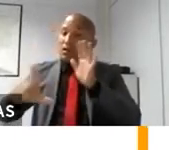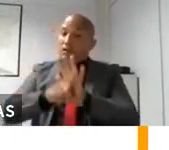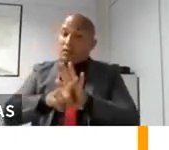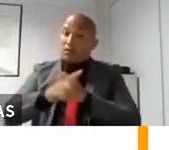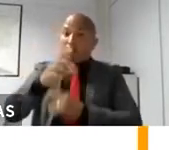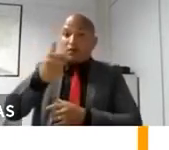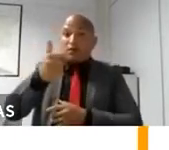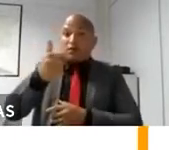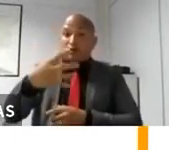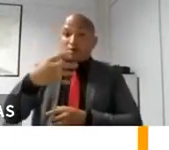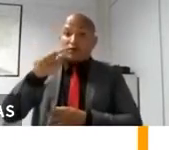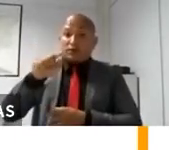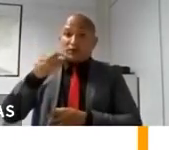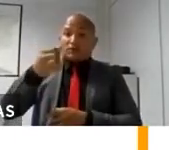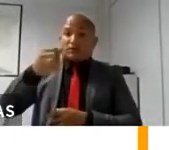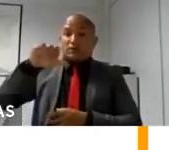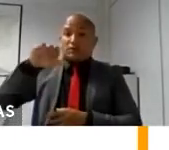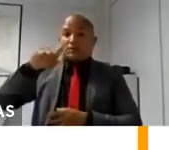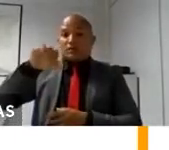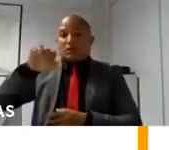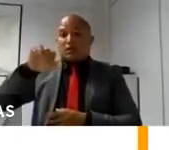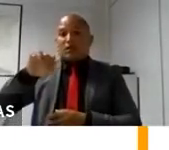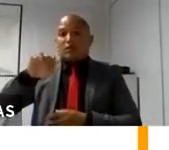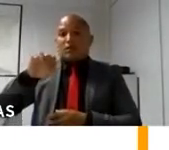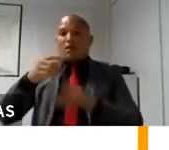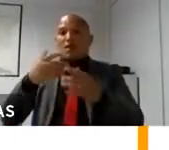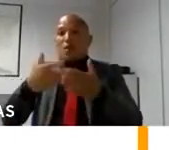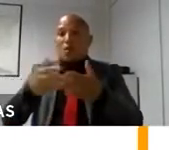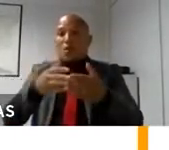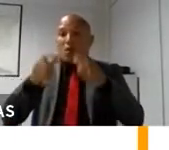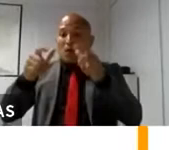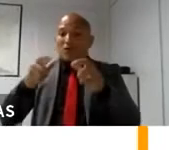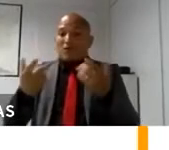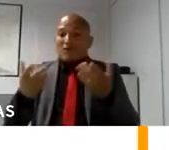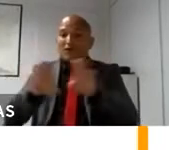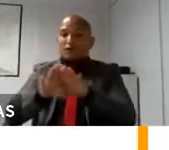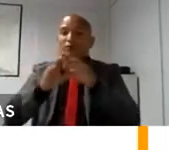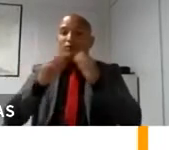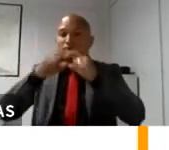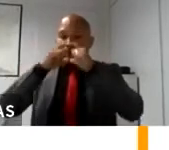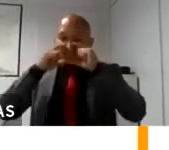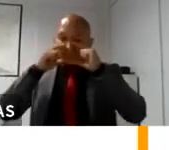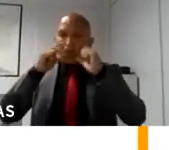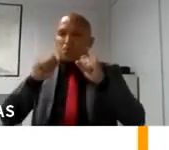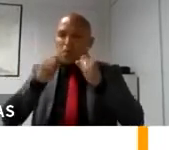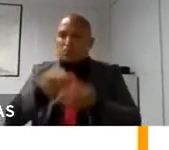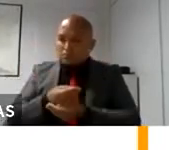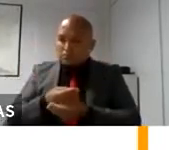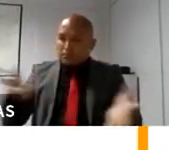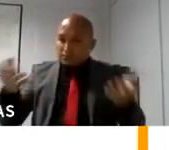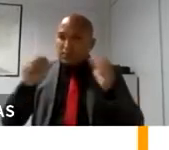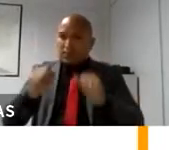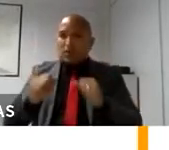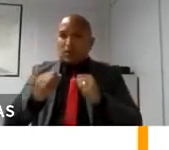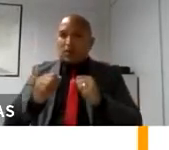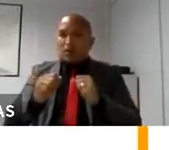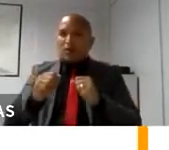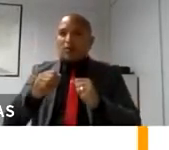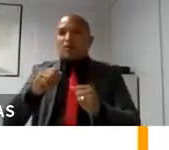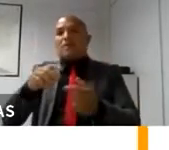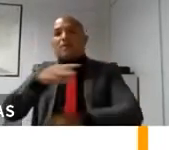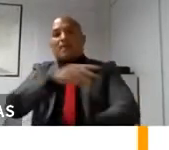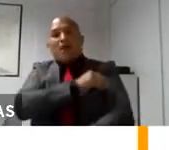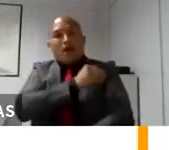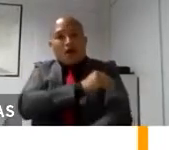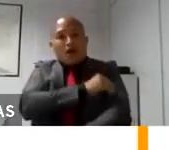obrigatório o uso de máscara em qualquer local fechado. Então, o candidato pode, sim, distribuir máscaras e álcool em gel, mas